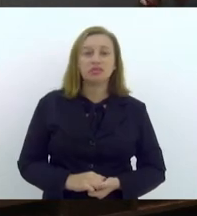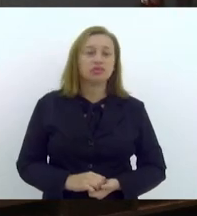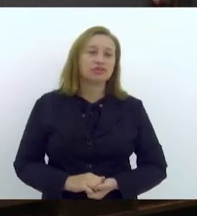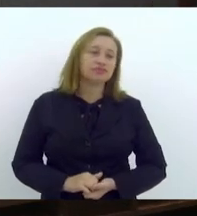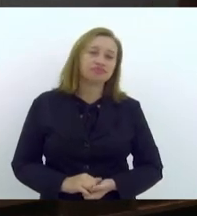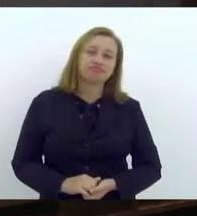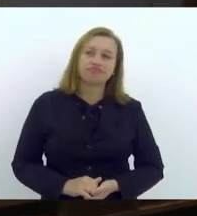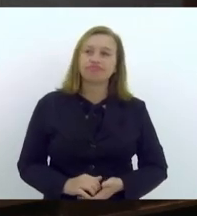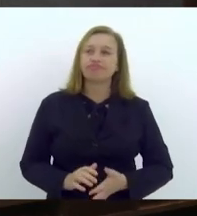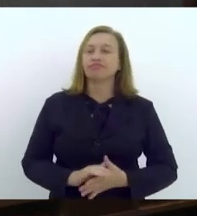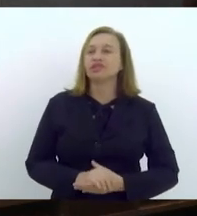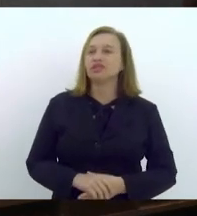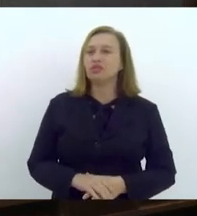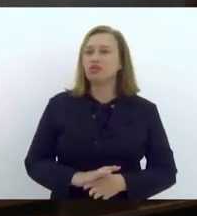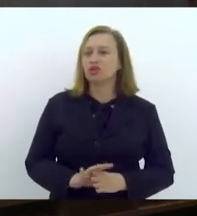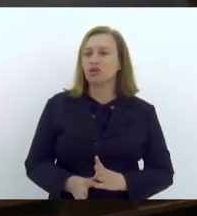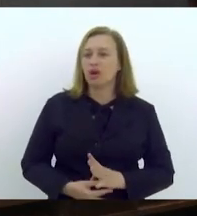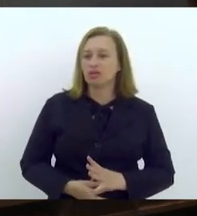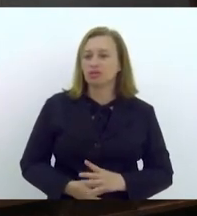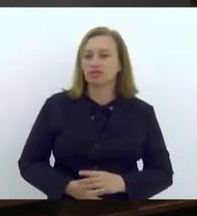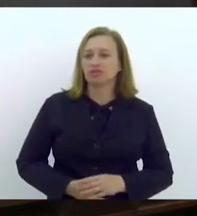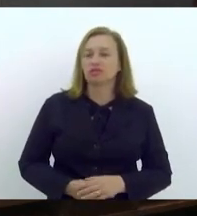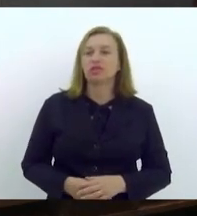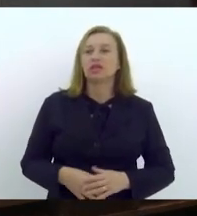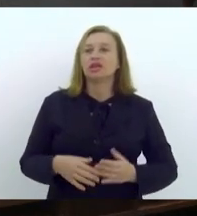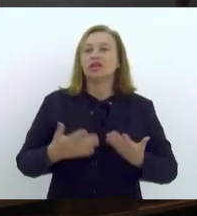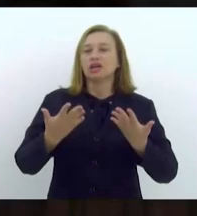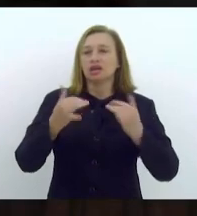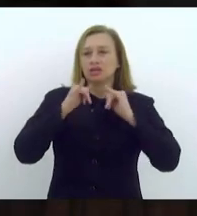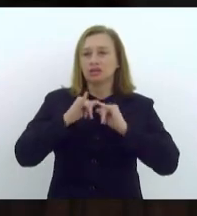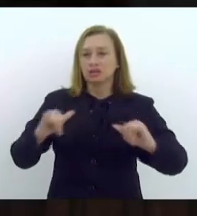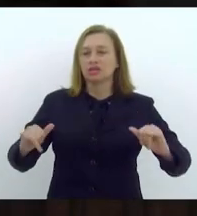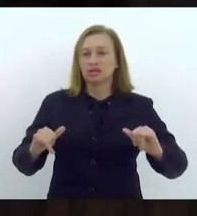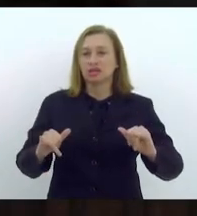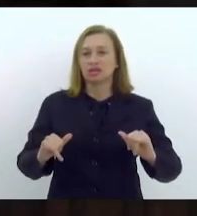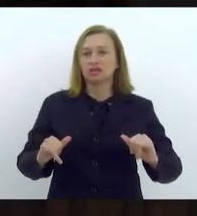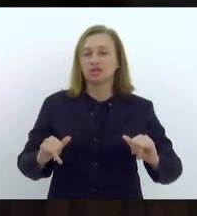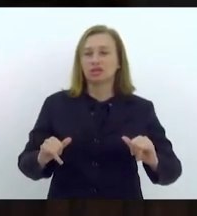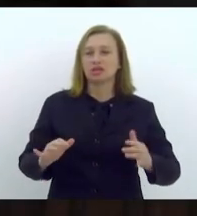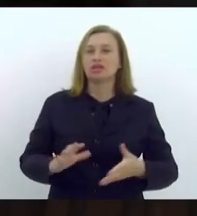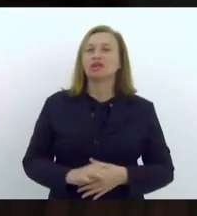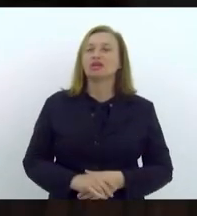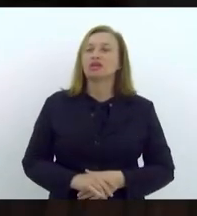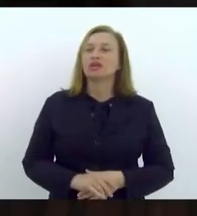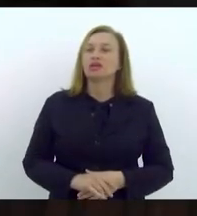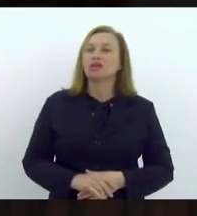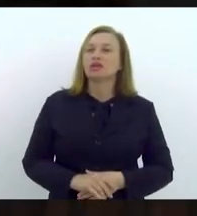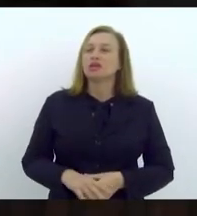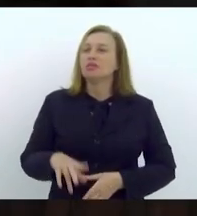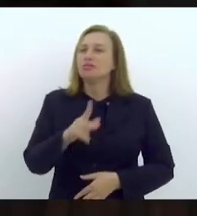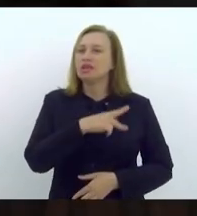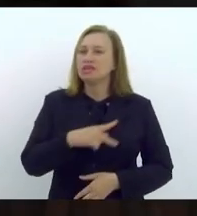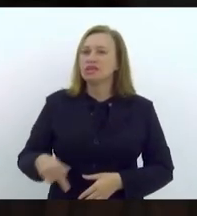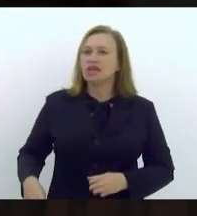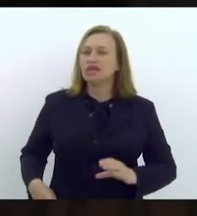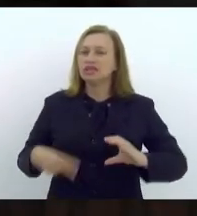Queria anunciar a presença de Joel Enfermeiro, presidente da Câmara de Talva, no Rio de Janeiro.